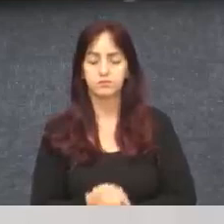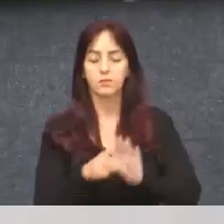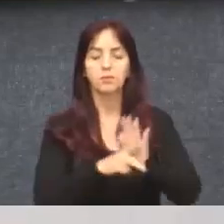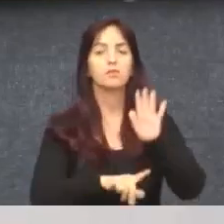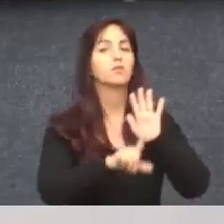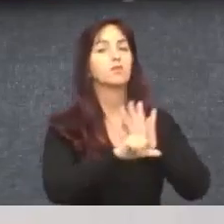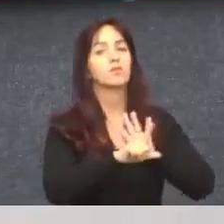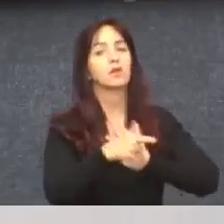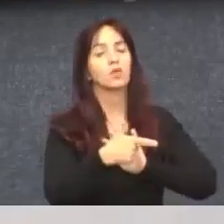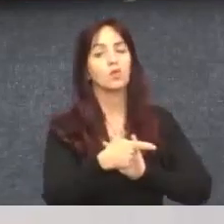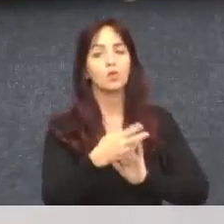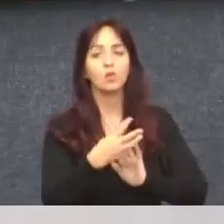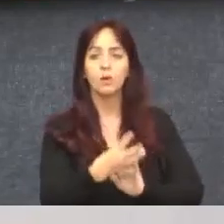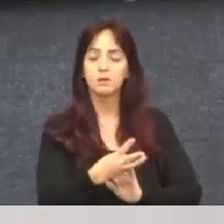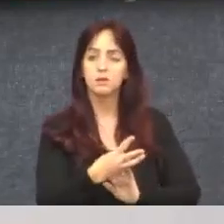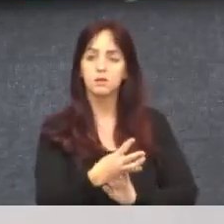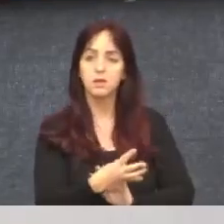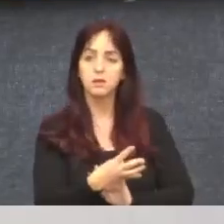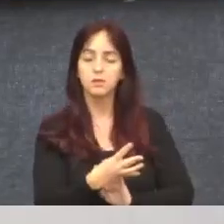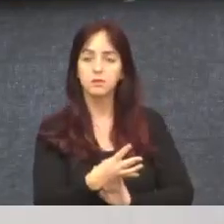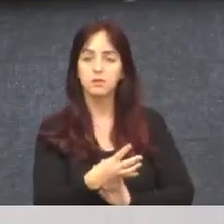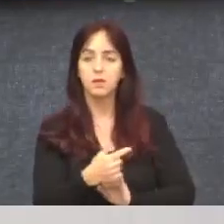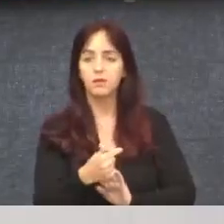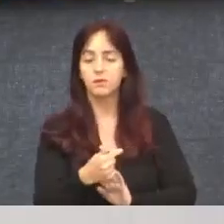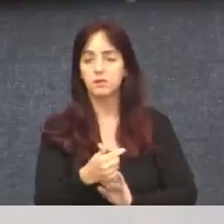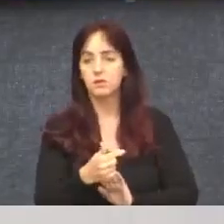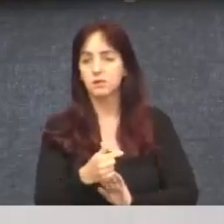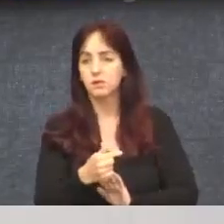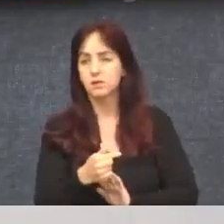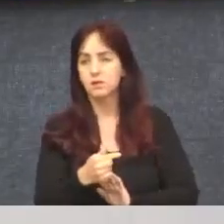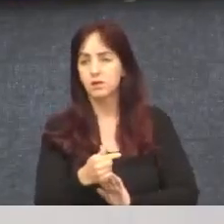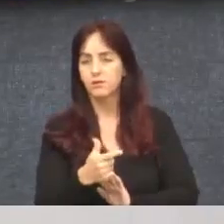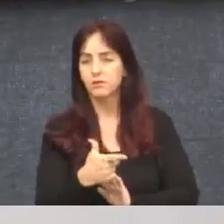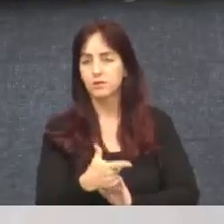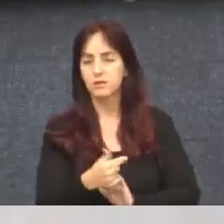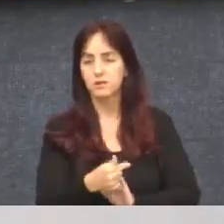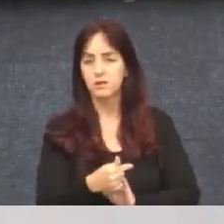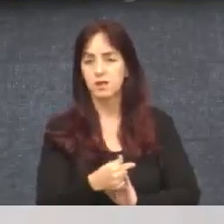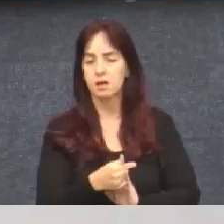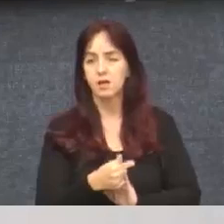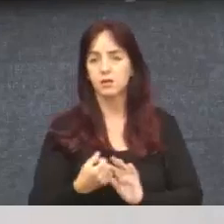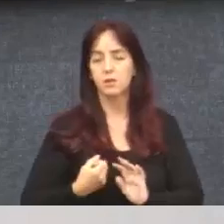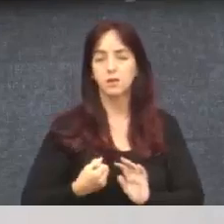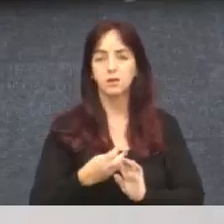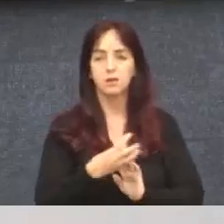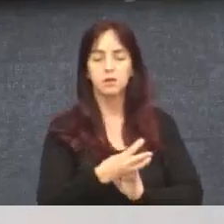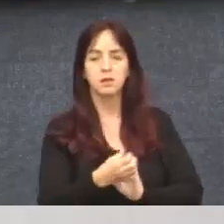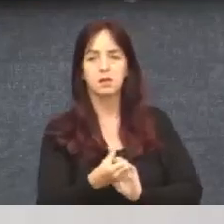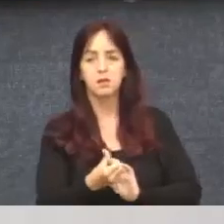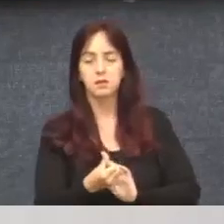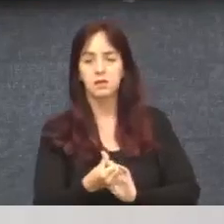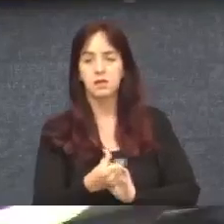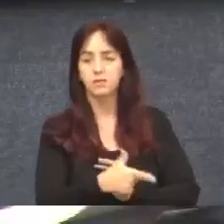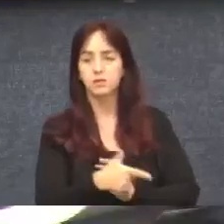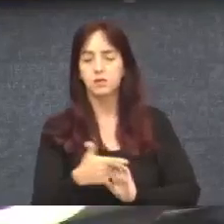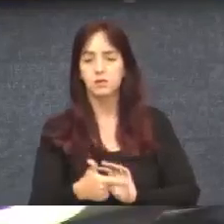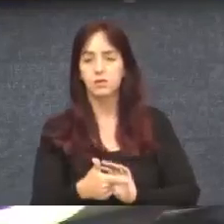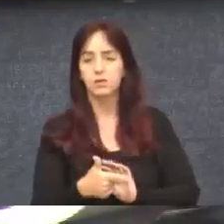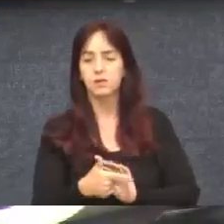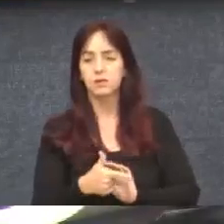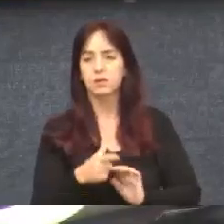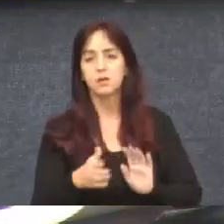Projeto de lei 427, barra 2022, autoria. Executivo, mensagem número 36, do 6 de novembro de 2022, segundo turno,